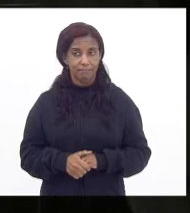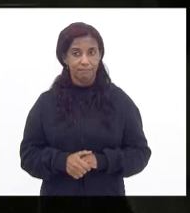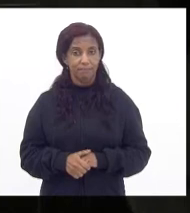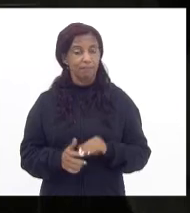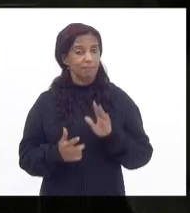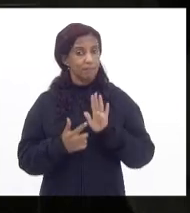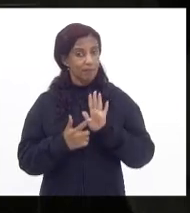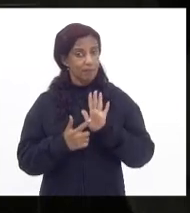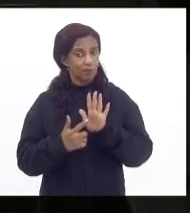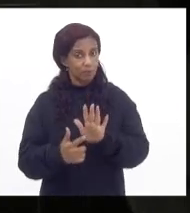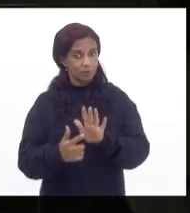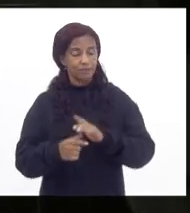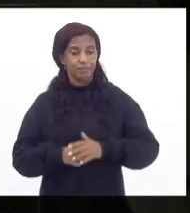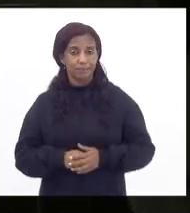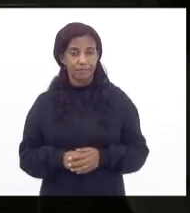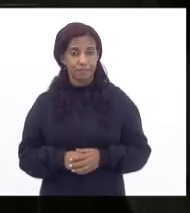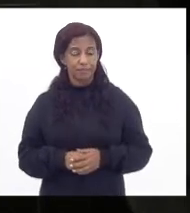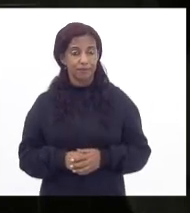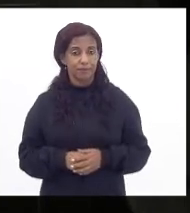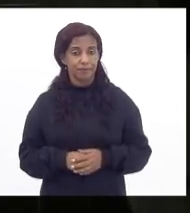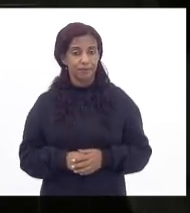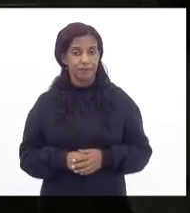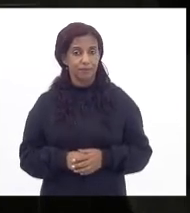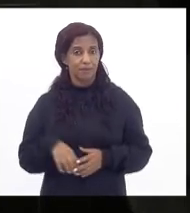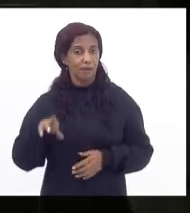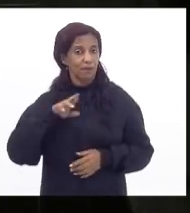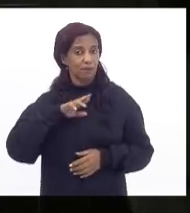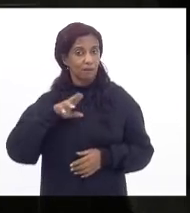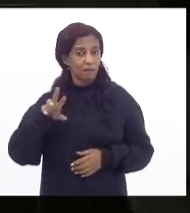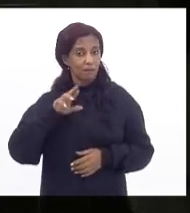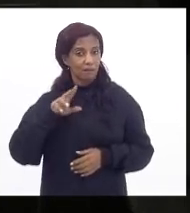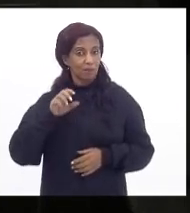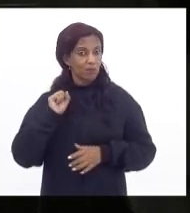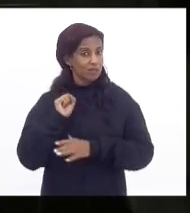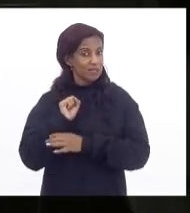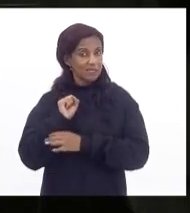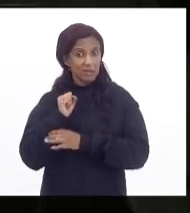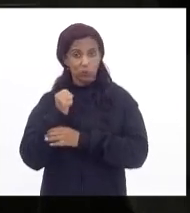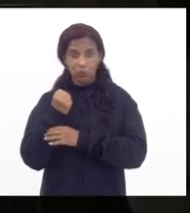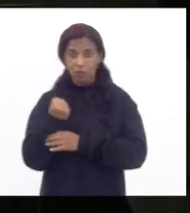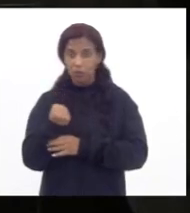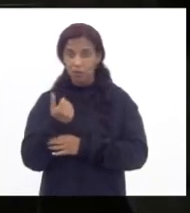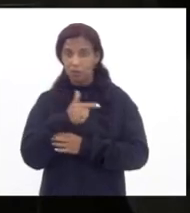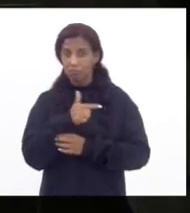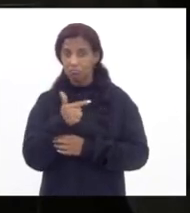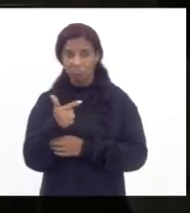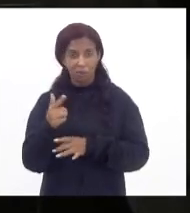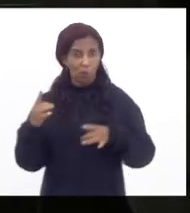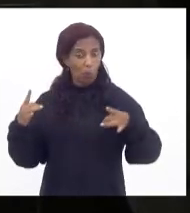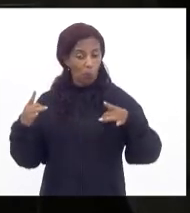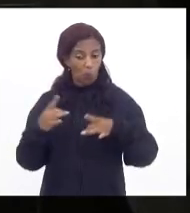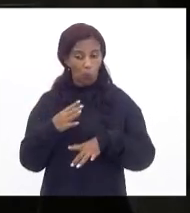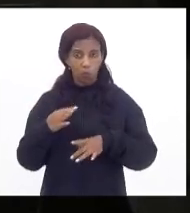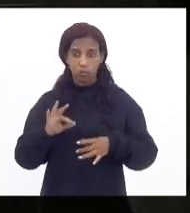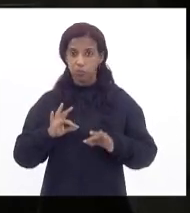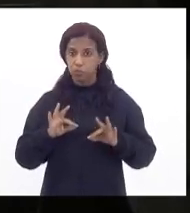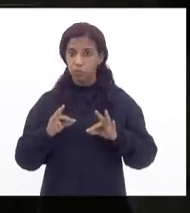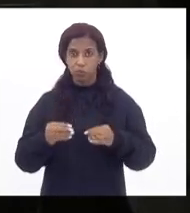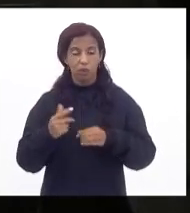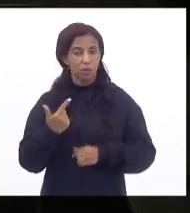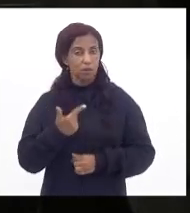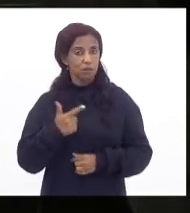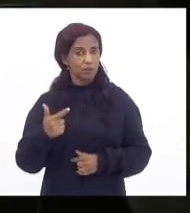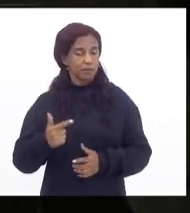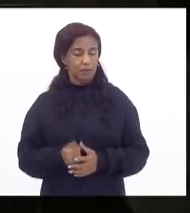mostrar que não há segurança completa tudo isso